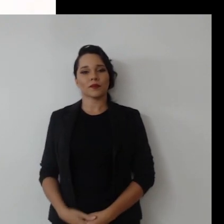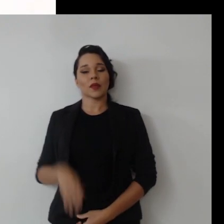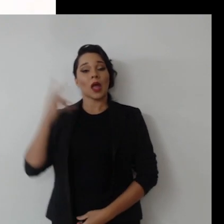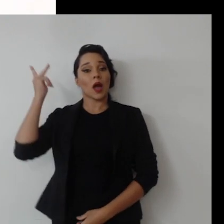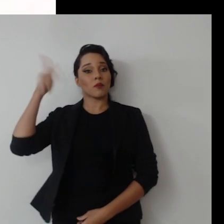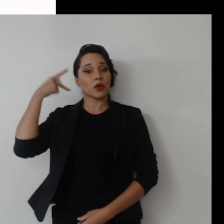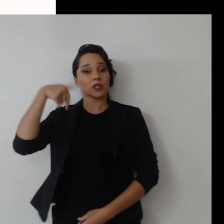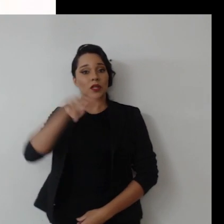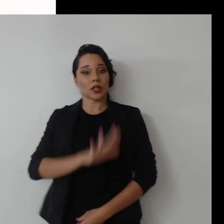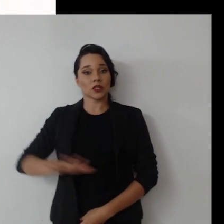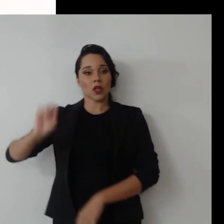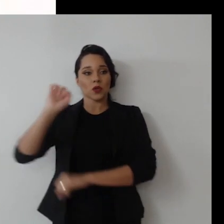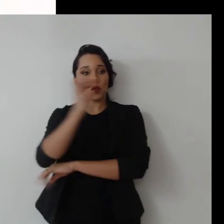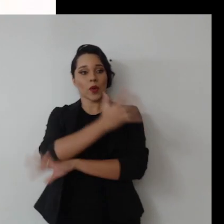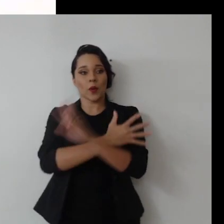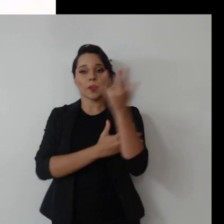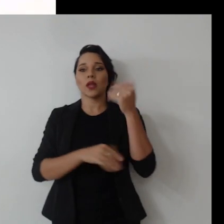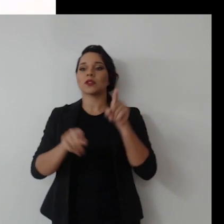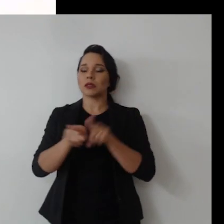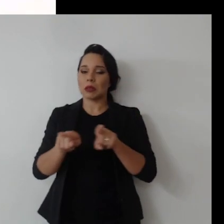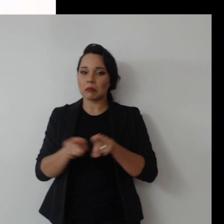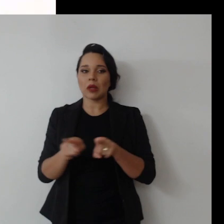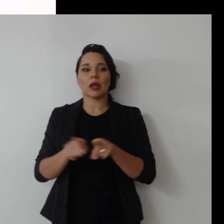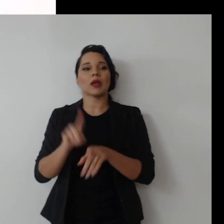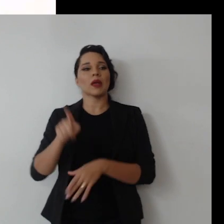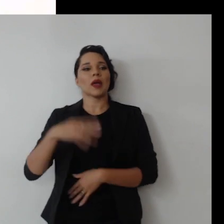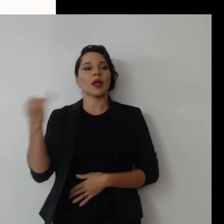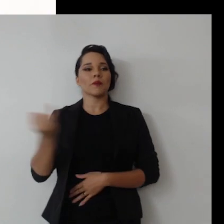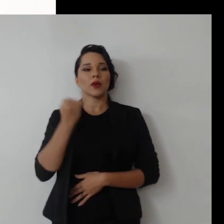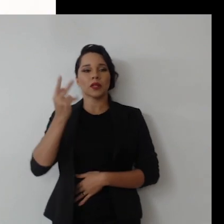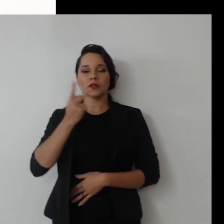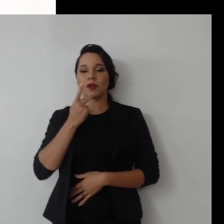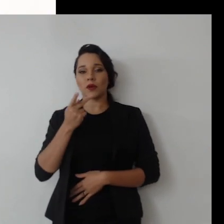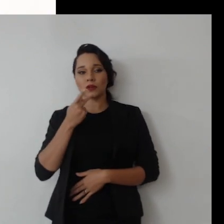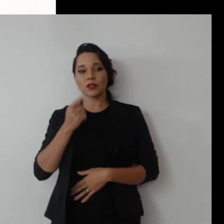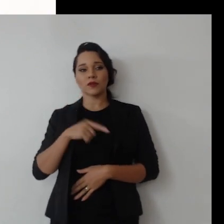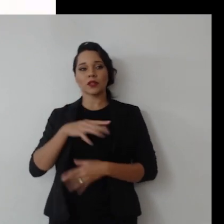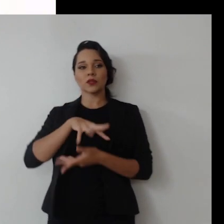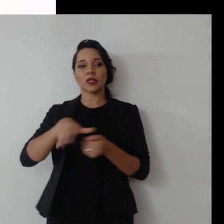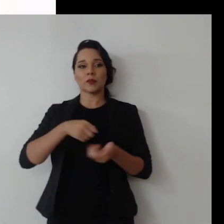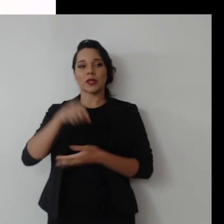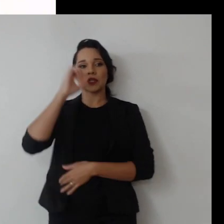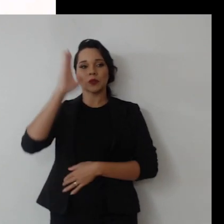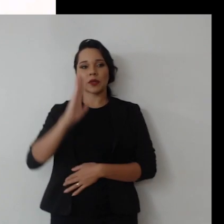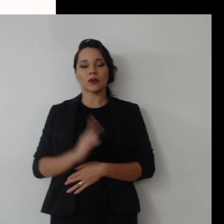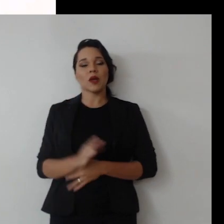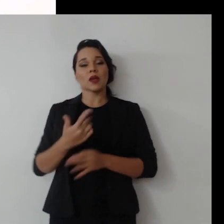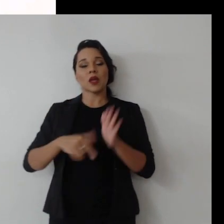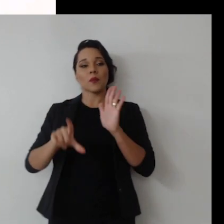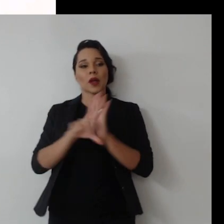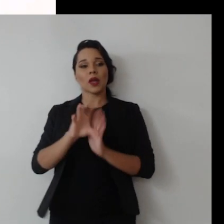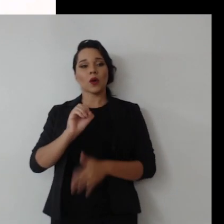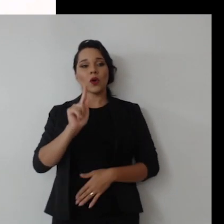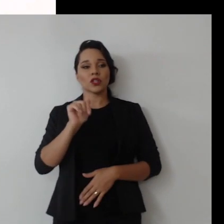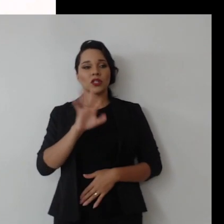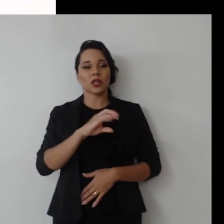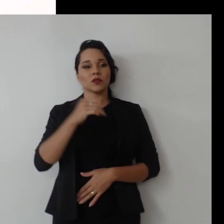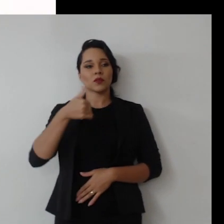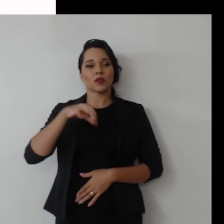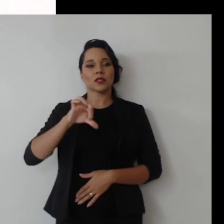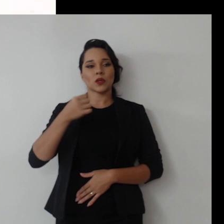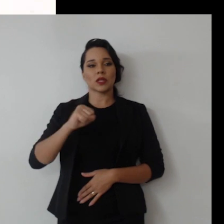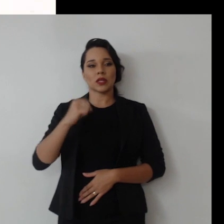A política nacional do meio ambiente também não pode deixar de ser dita quando a gente fala de sustentabilidade no Brasil, que é uma lei ordinária de